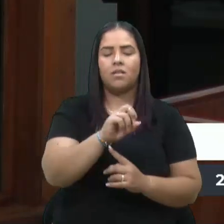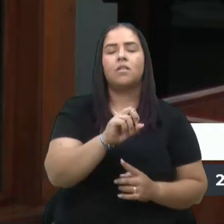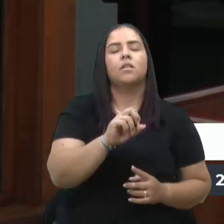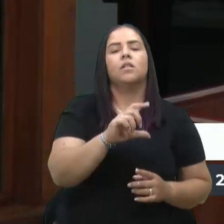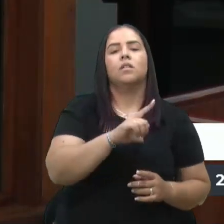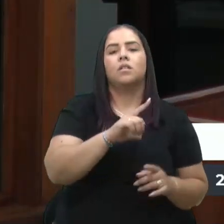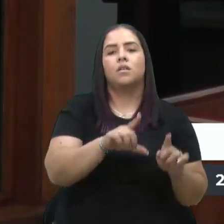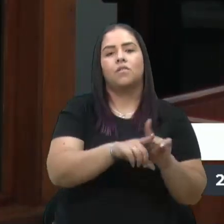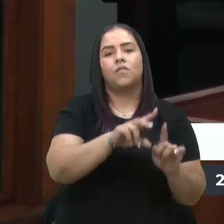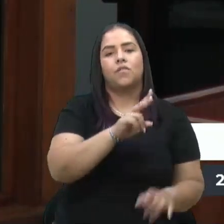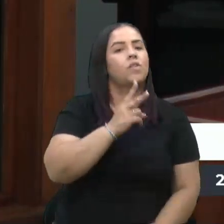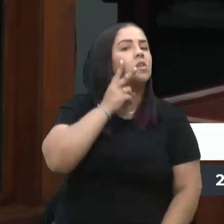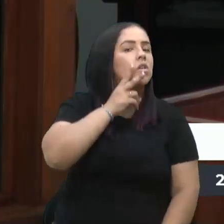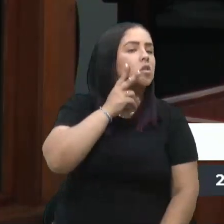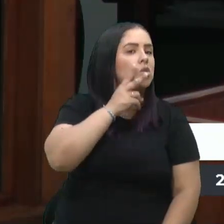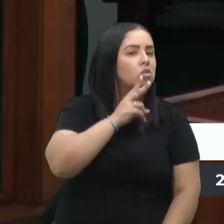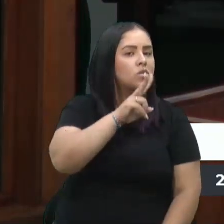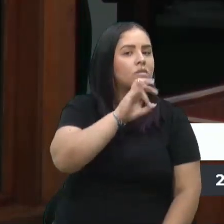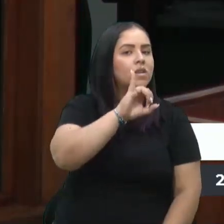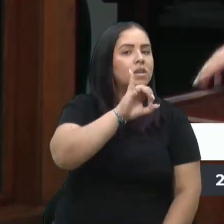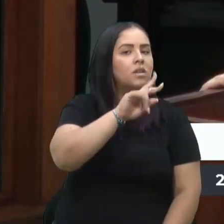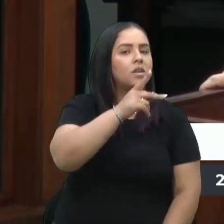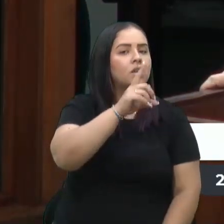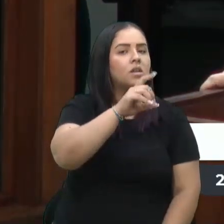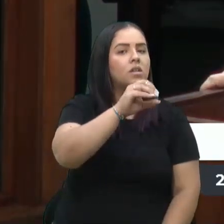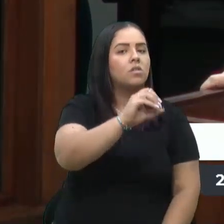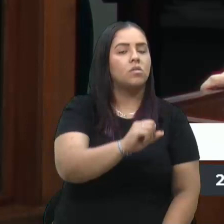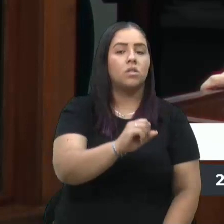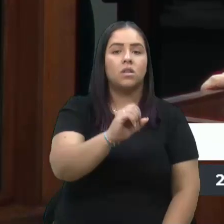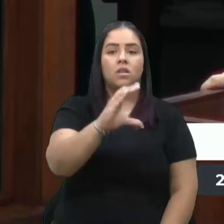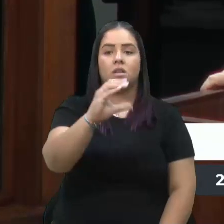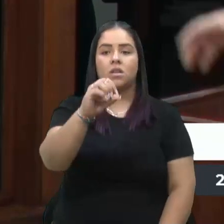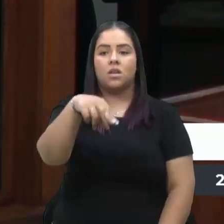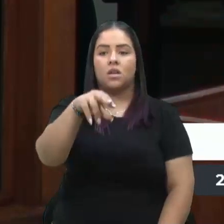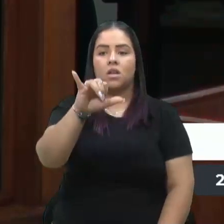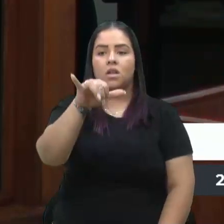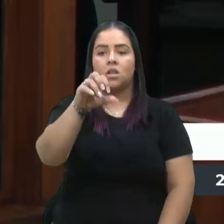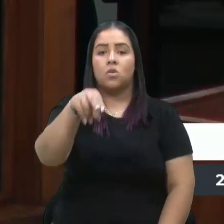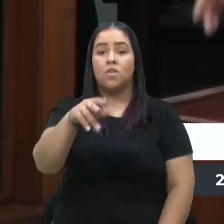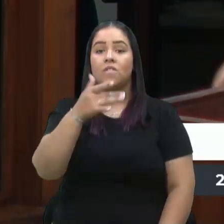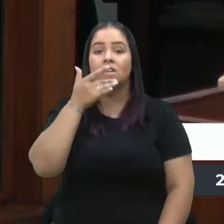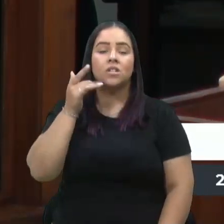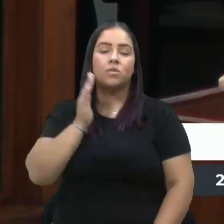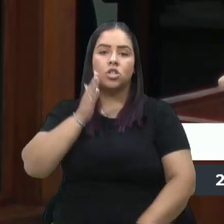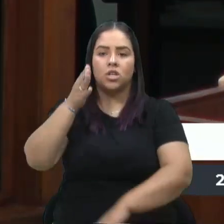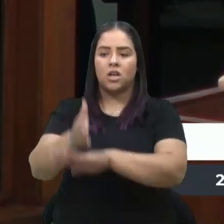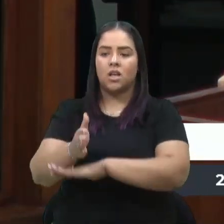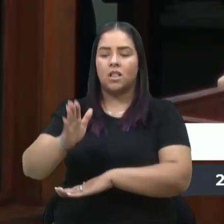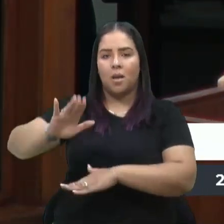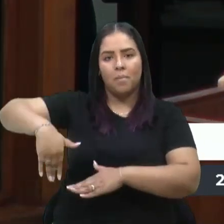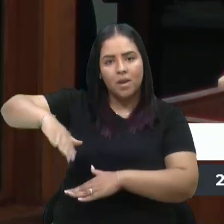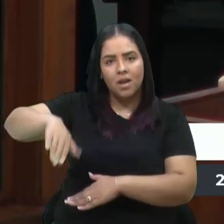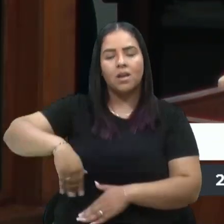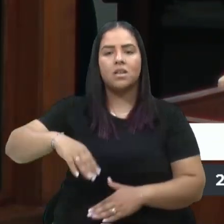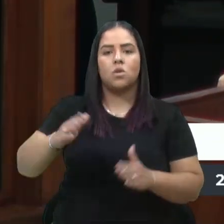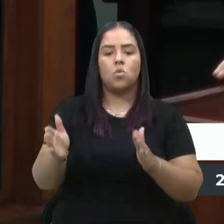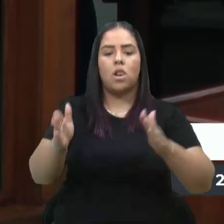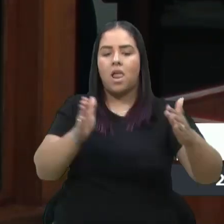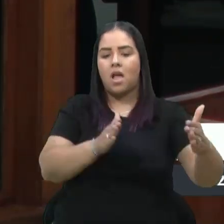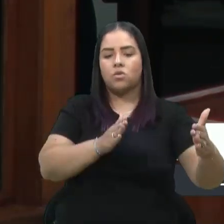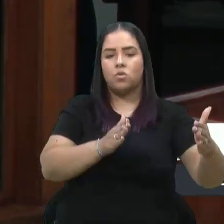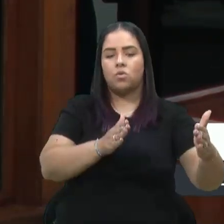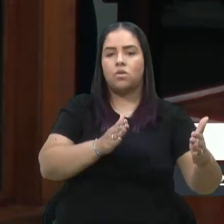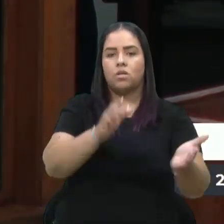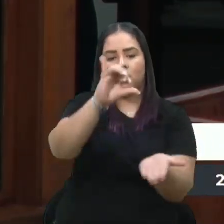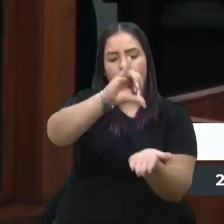isso. E ainda com acesso fácil para litoral. E ao lado da capital do Estado. Então, se tiver